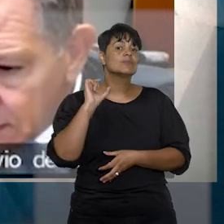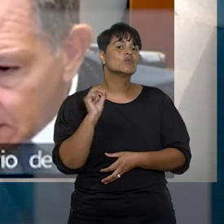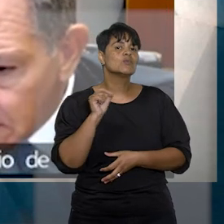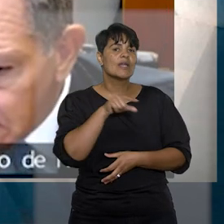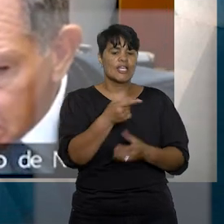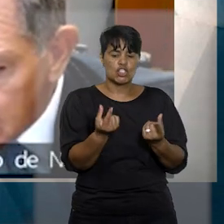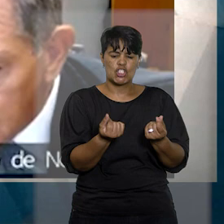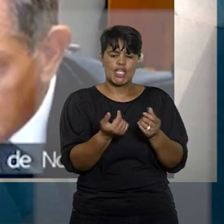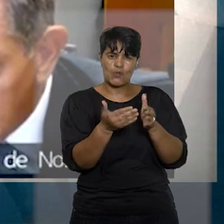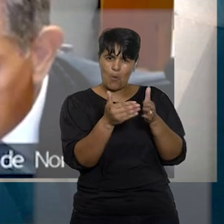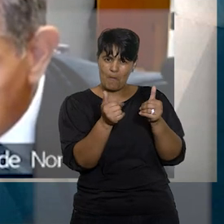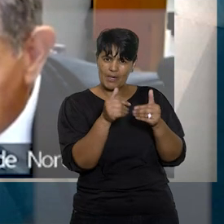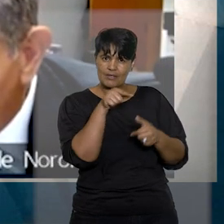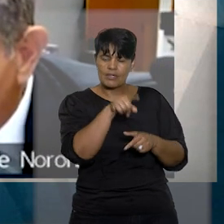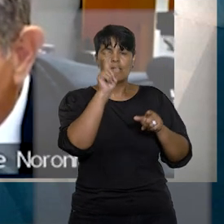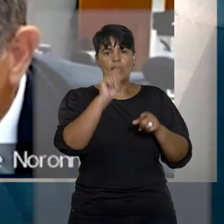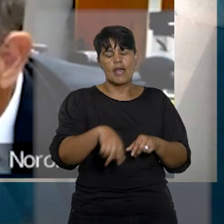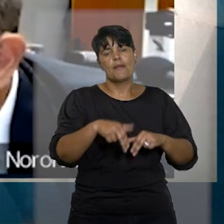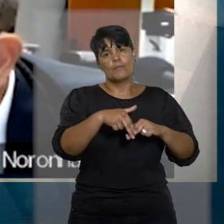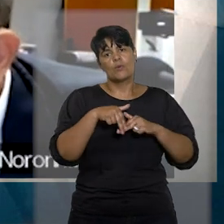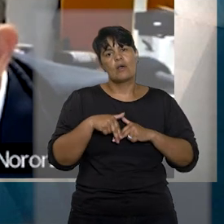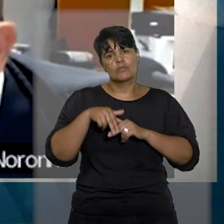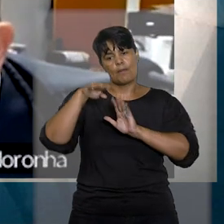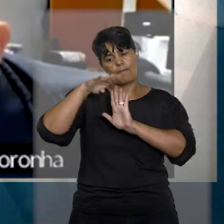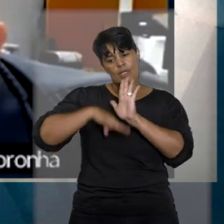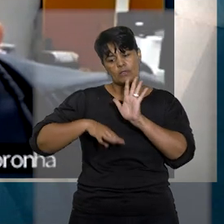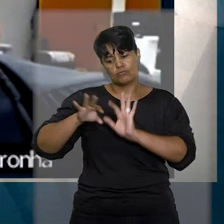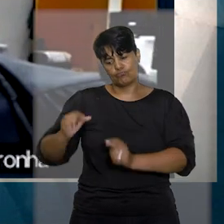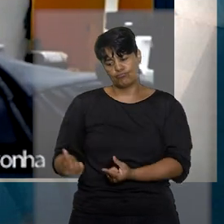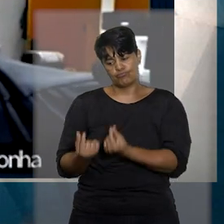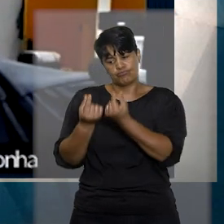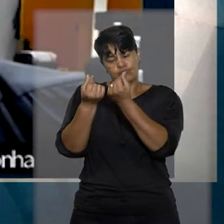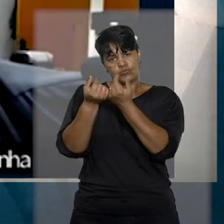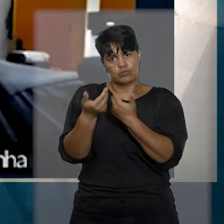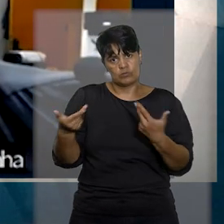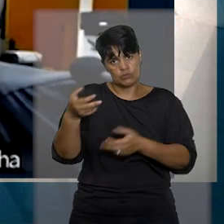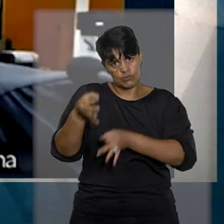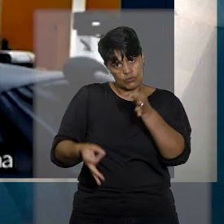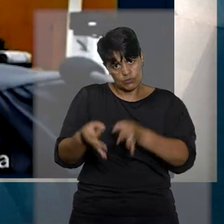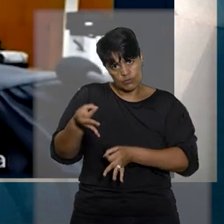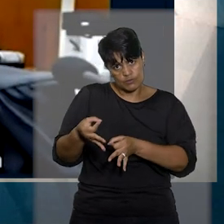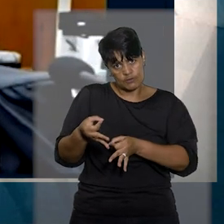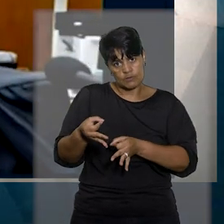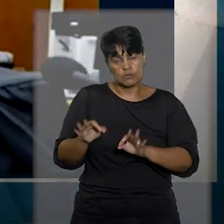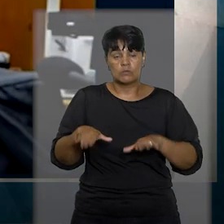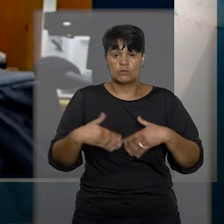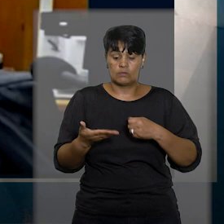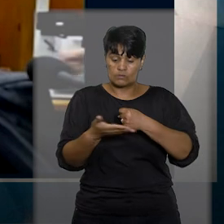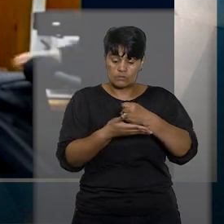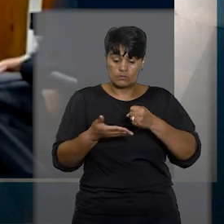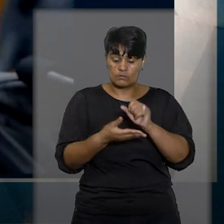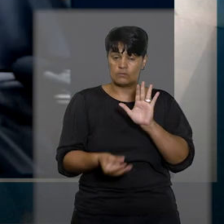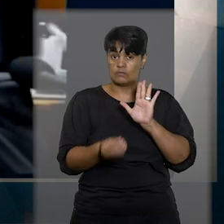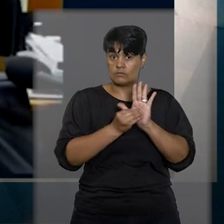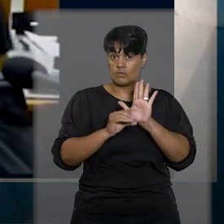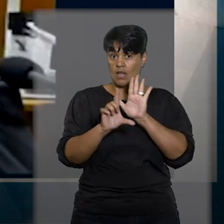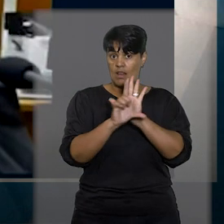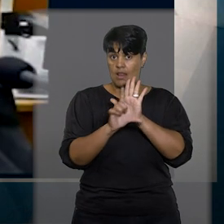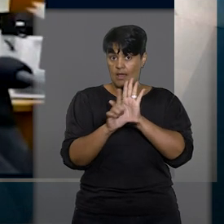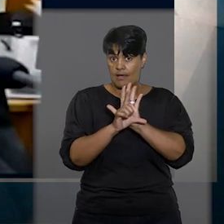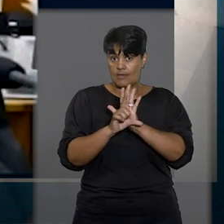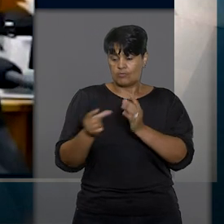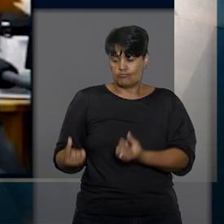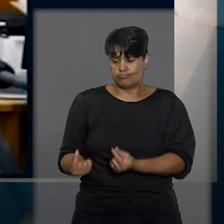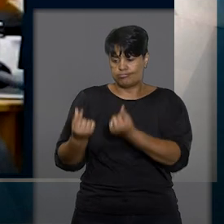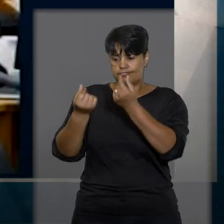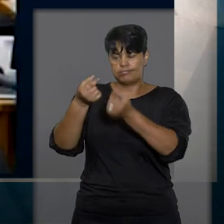valor reivindicado se submete ao plano de recuperação judicial e, por consequência, à nova ação, nos termos da chamada Lei de